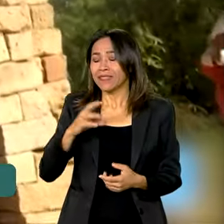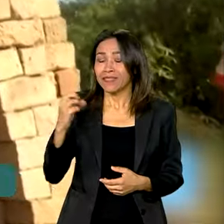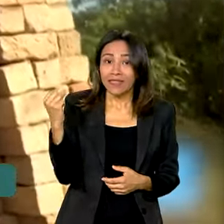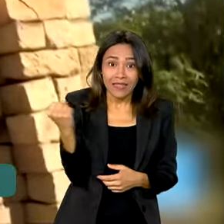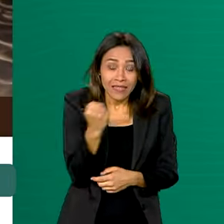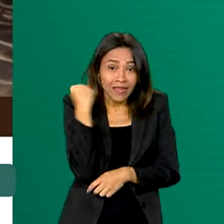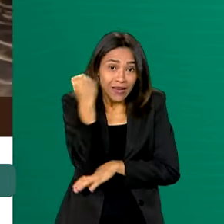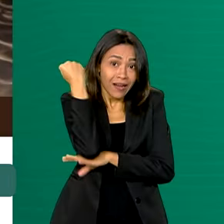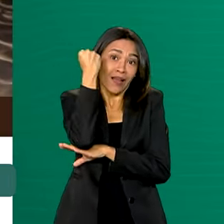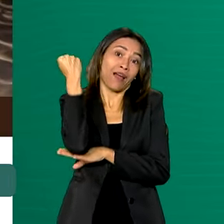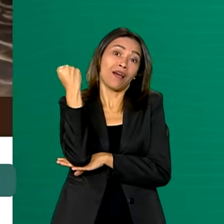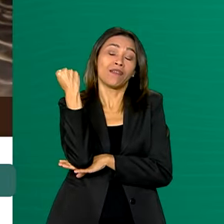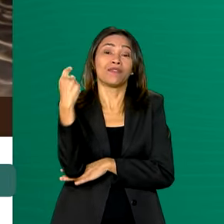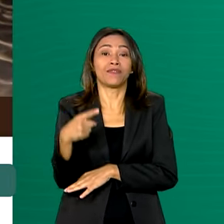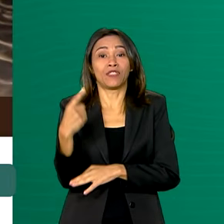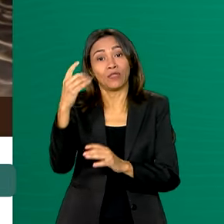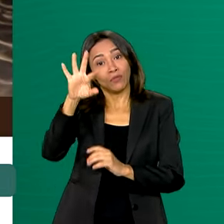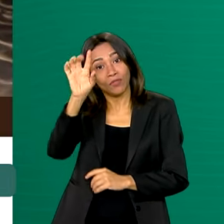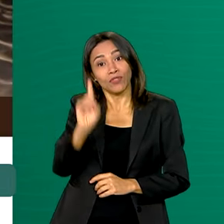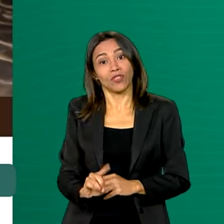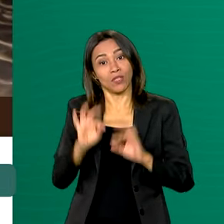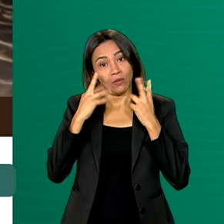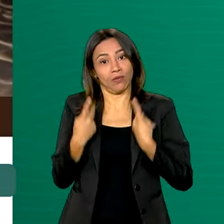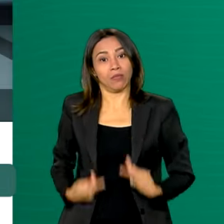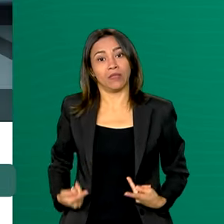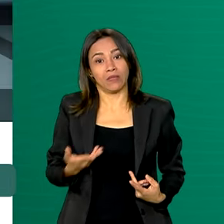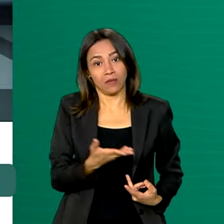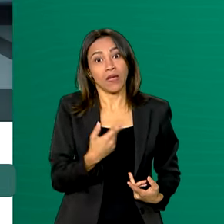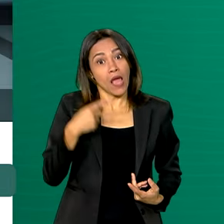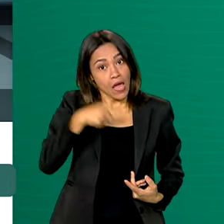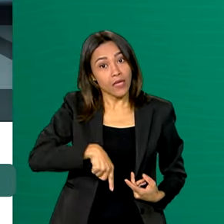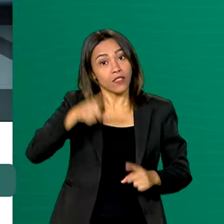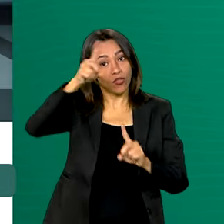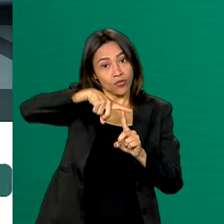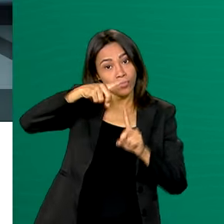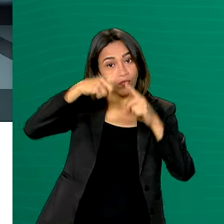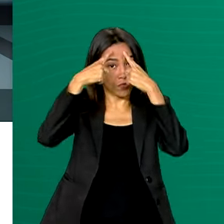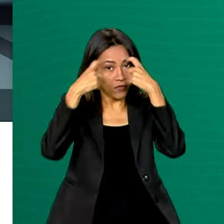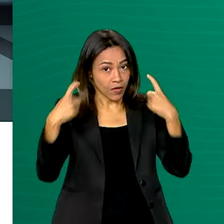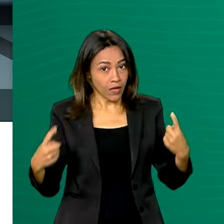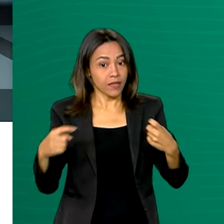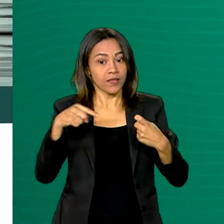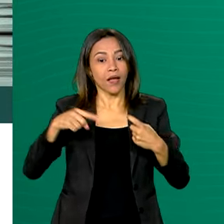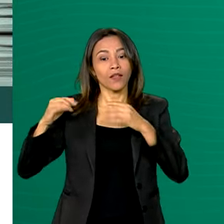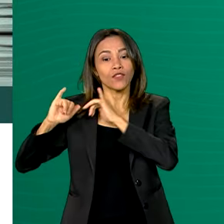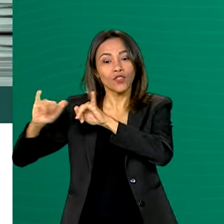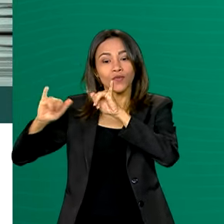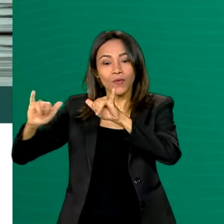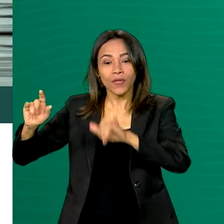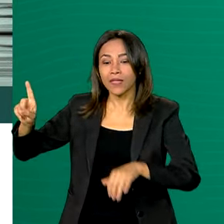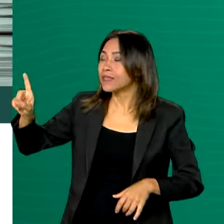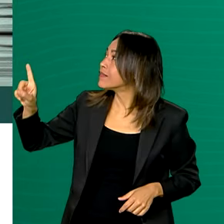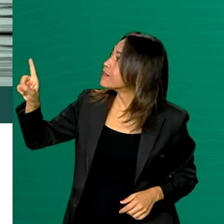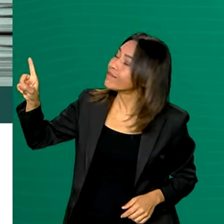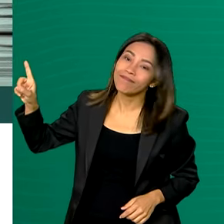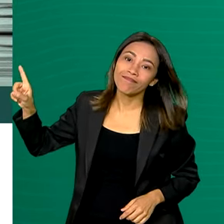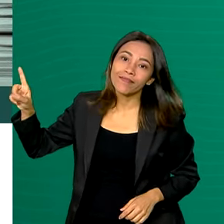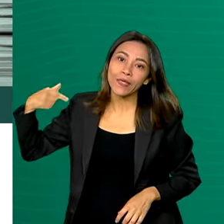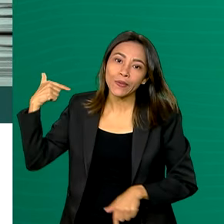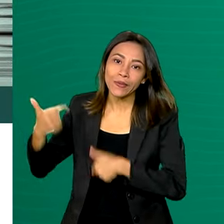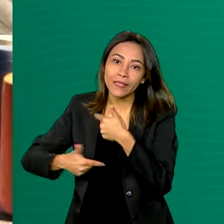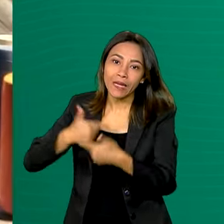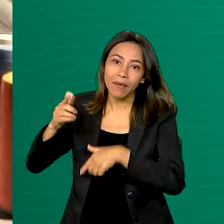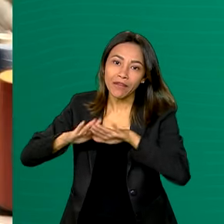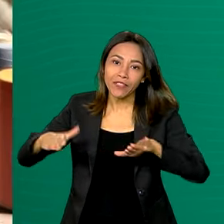humanos. E é para conscientizar sobre esse tipo de violência que está no ar a campanha O Trabalho Infantil que